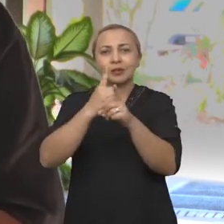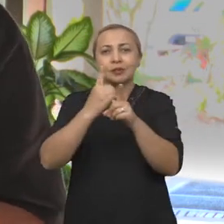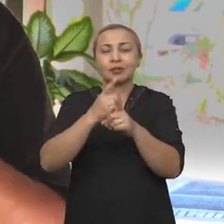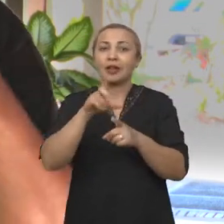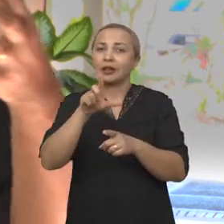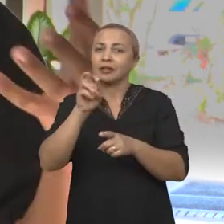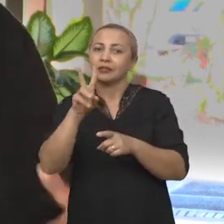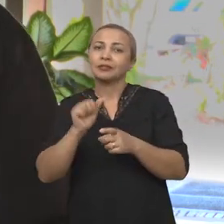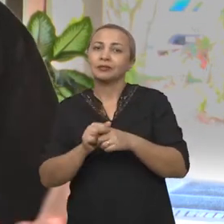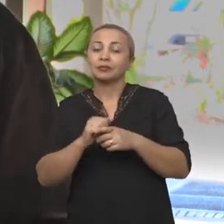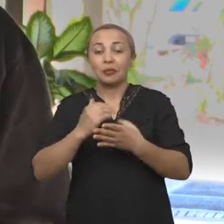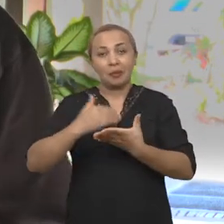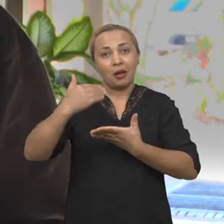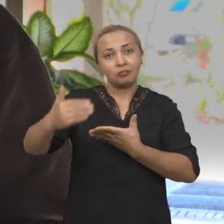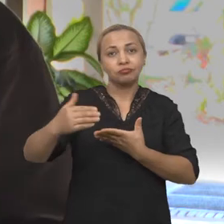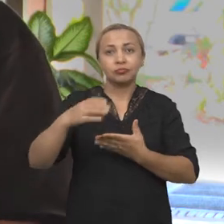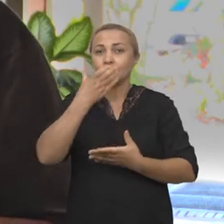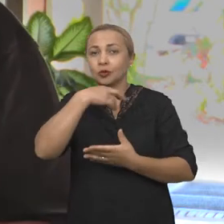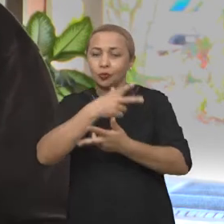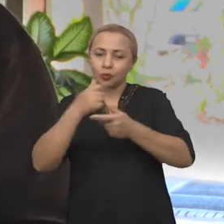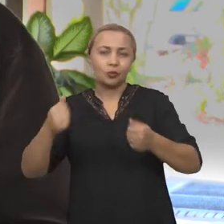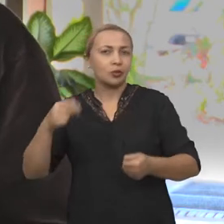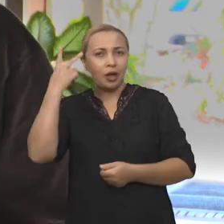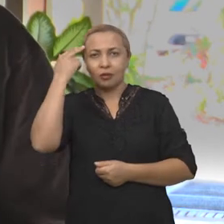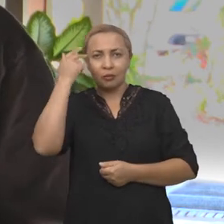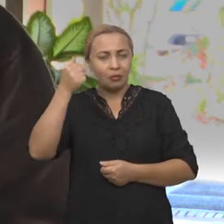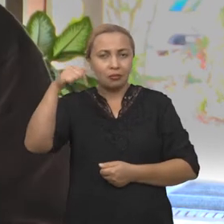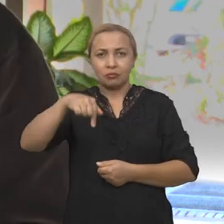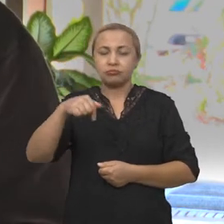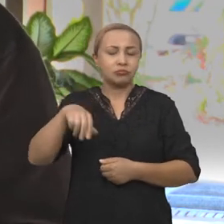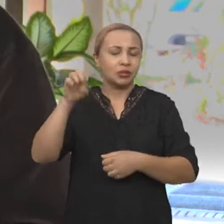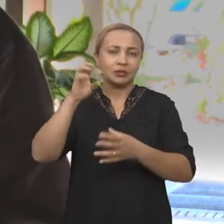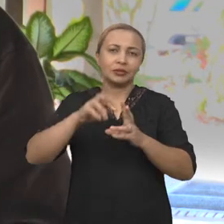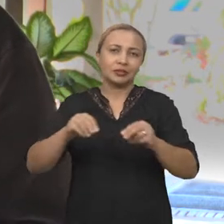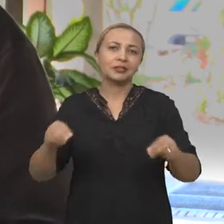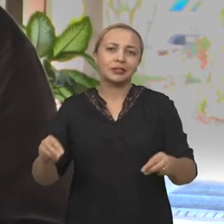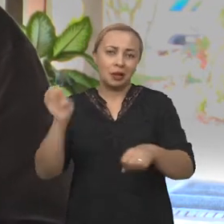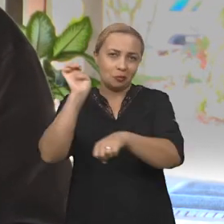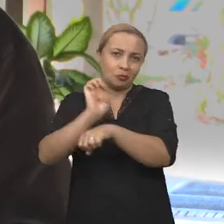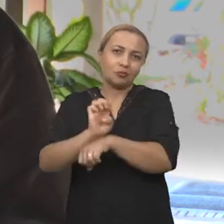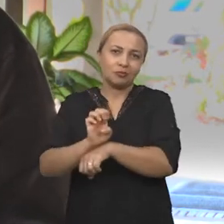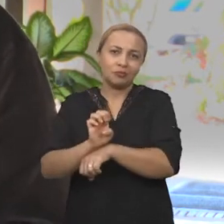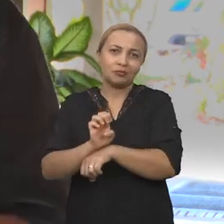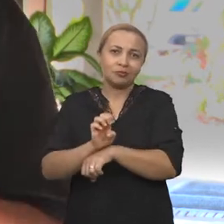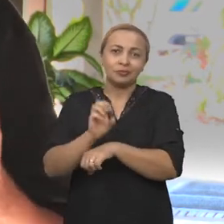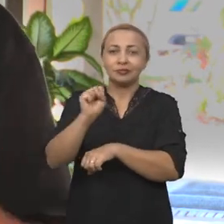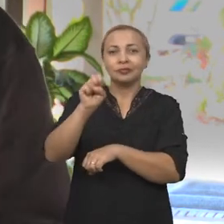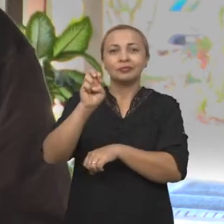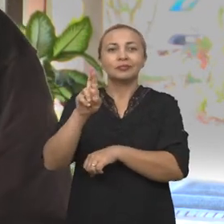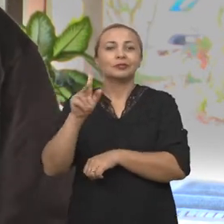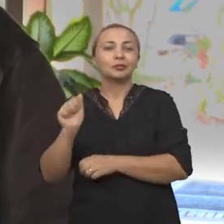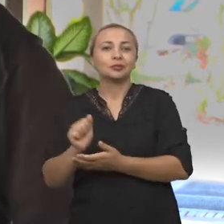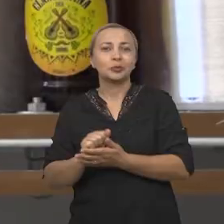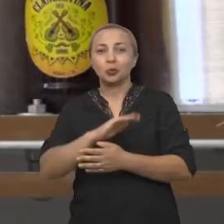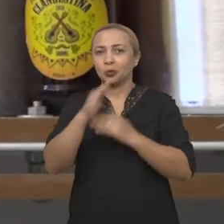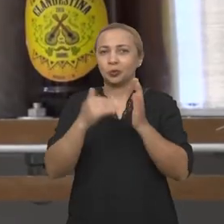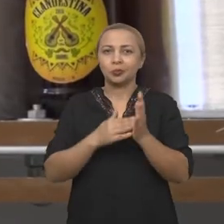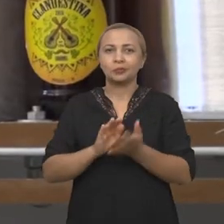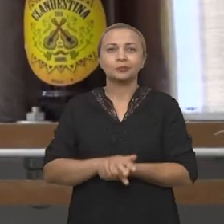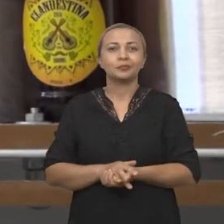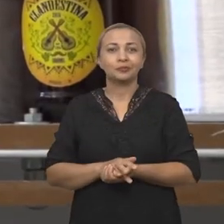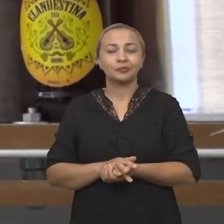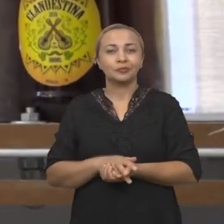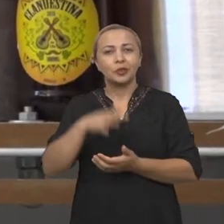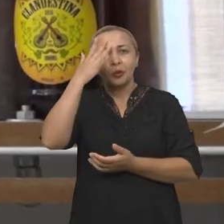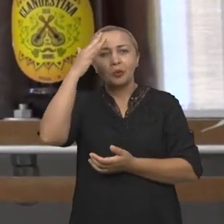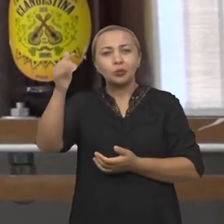específico mesmo, a partir de frutos que são muito comuns aqui ao cotidiano, então, do sergipano como um todo. O sonho,